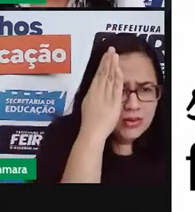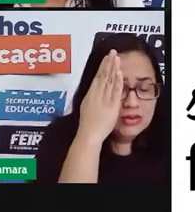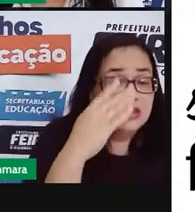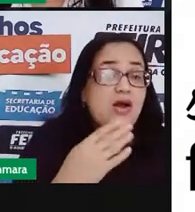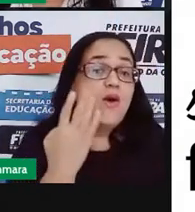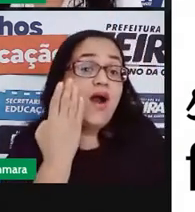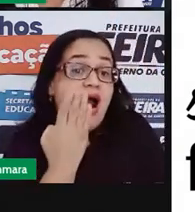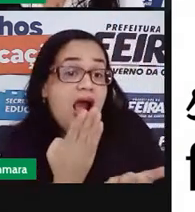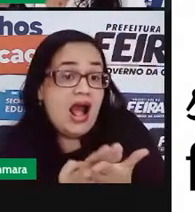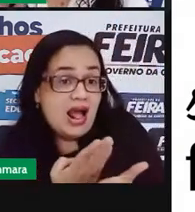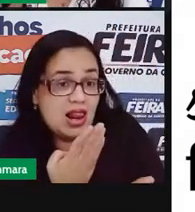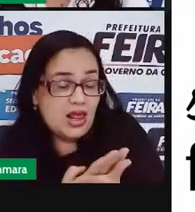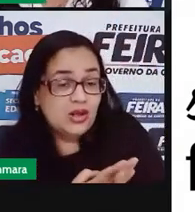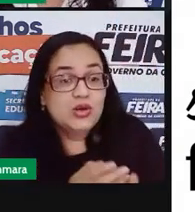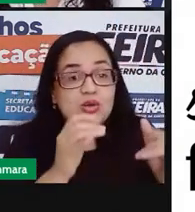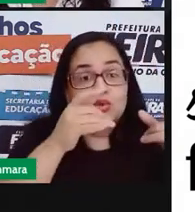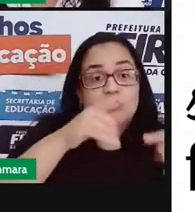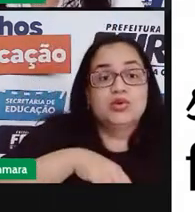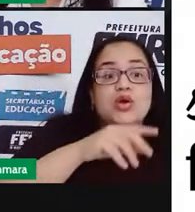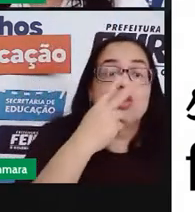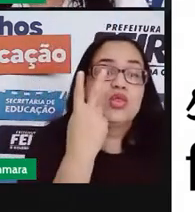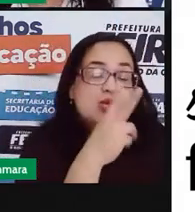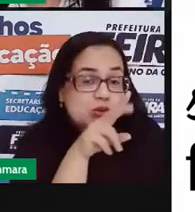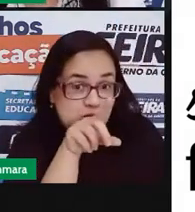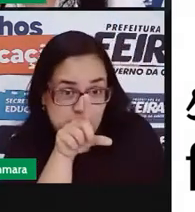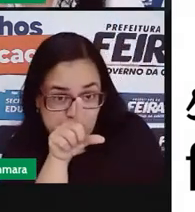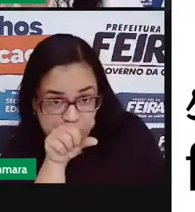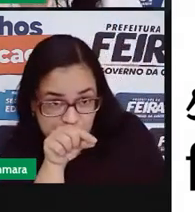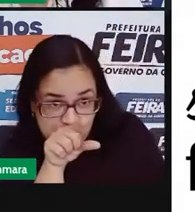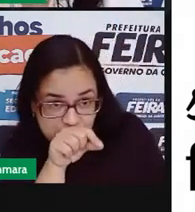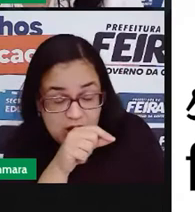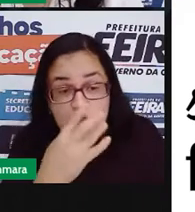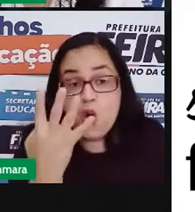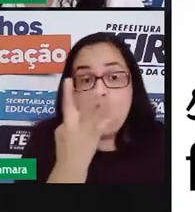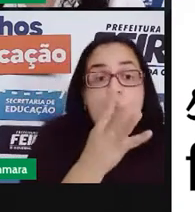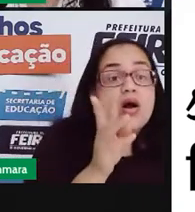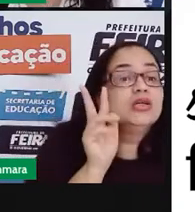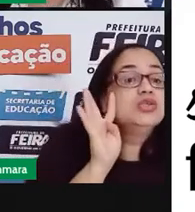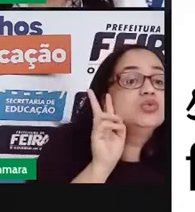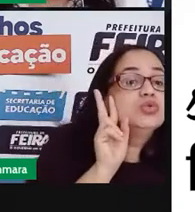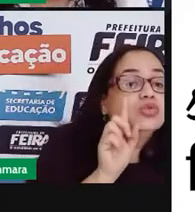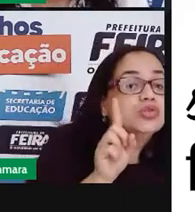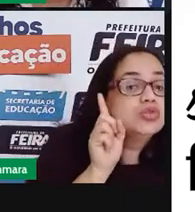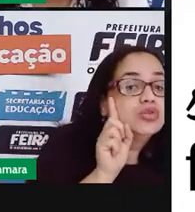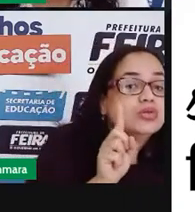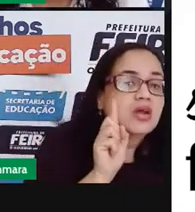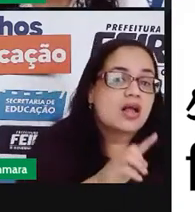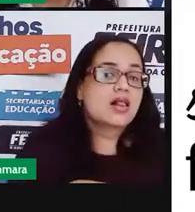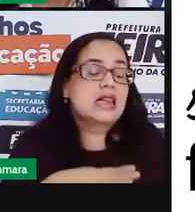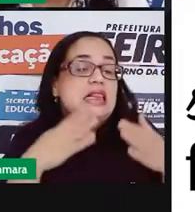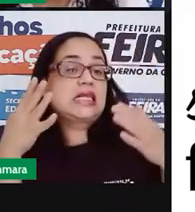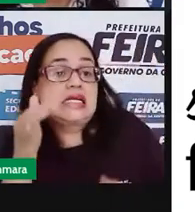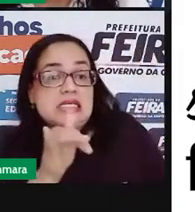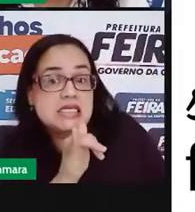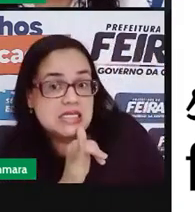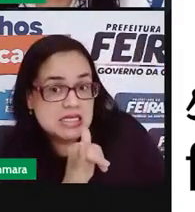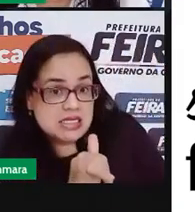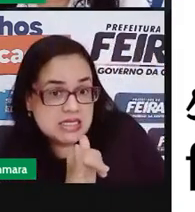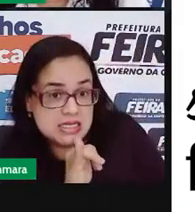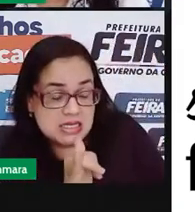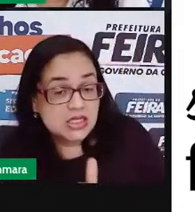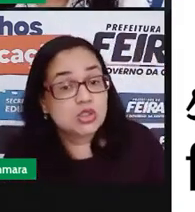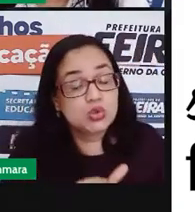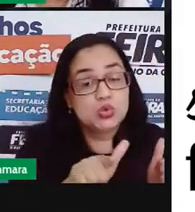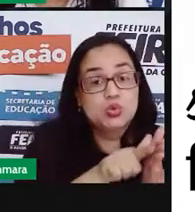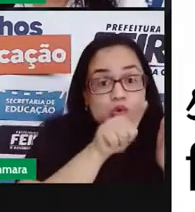hospedagem dos seus dois pássaros por quatro dias. E, graças ao anúncio visto no